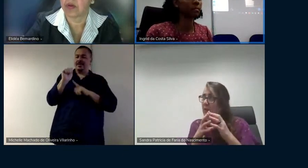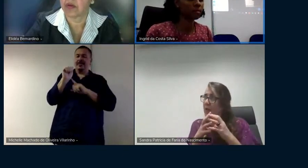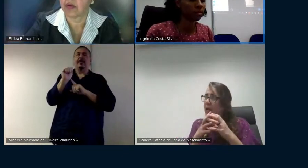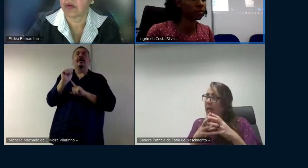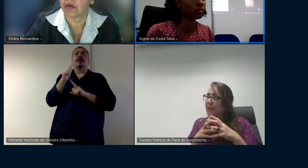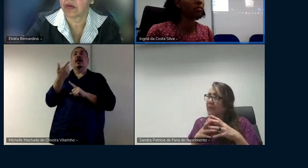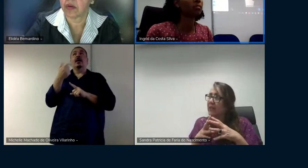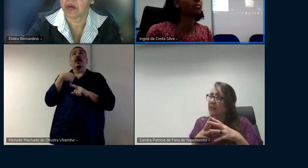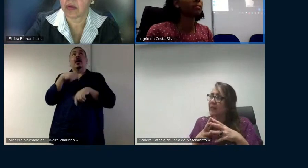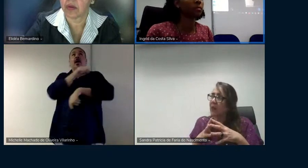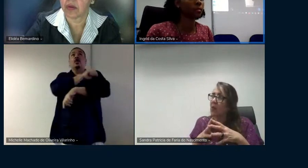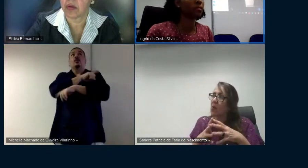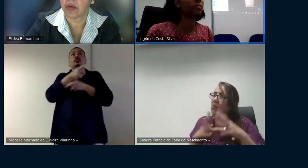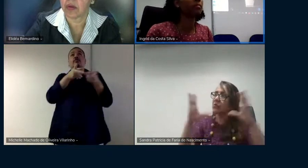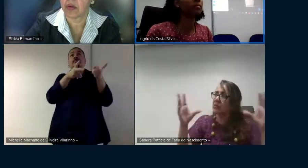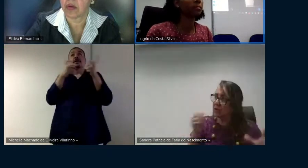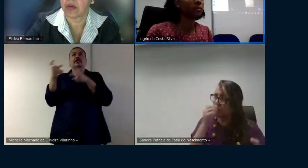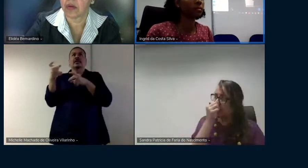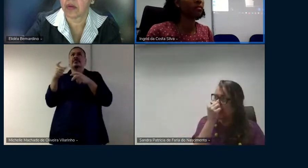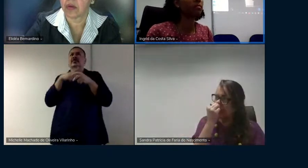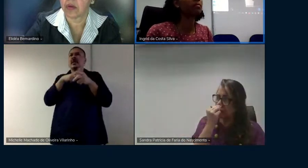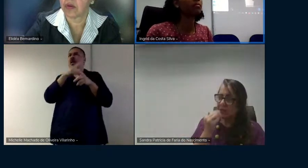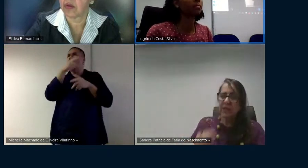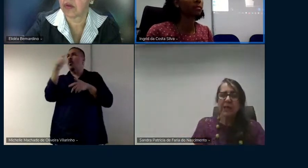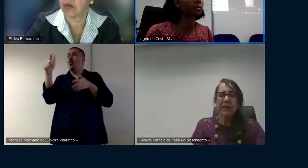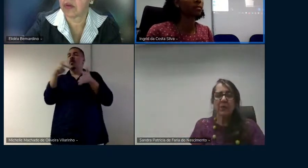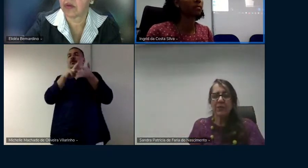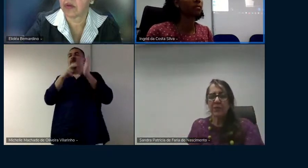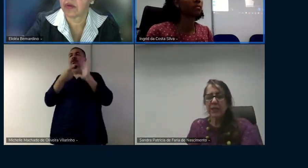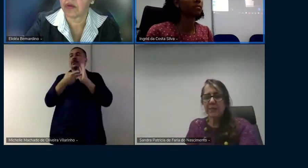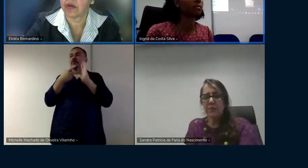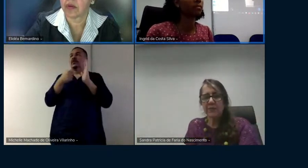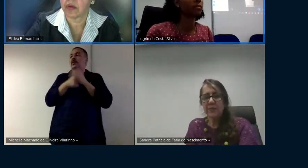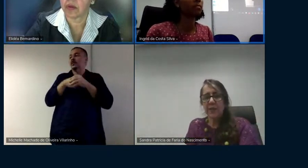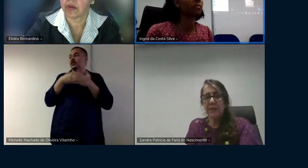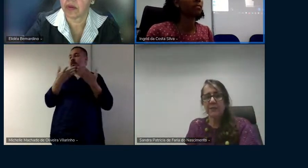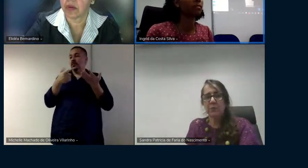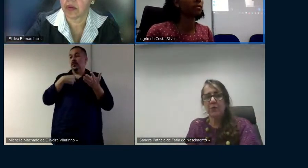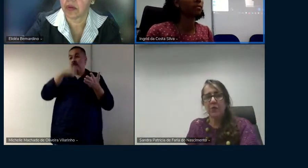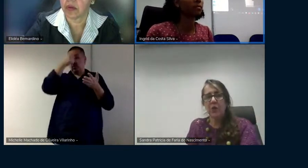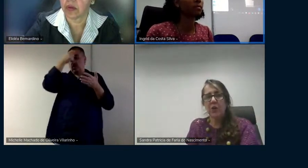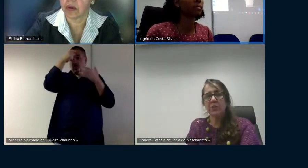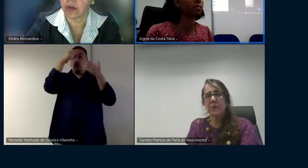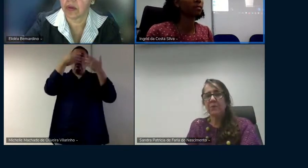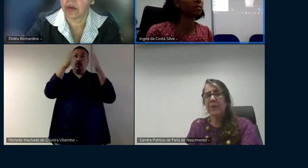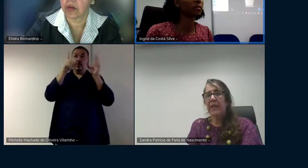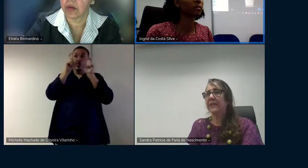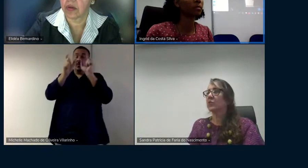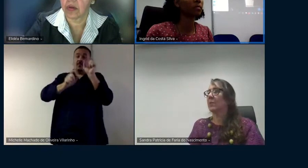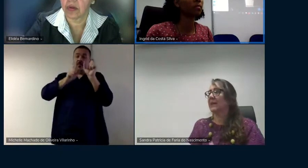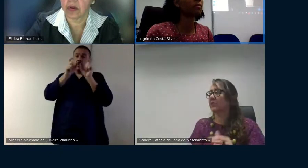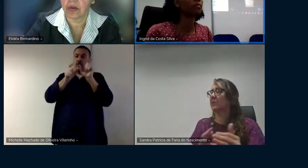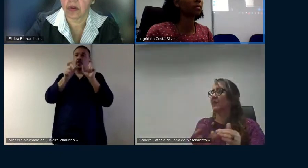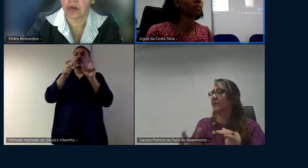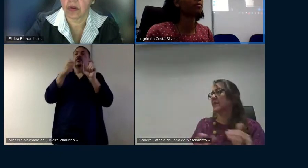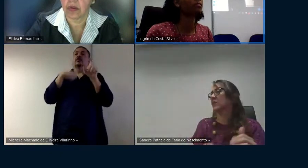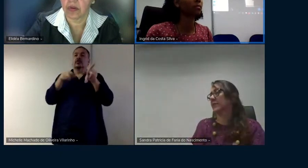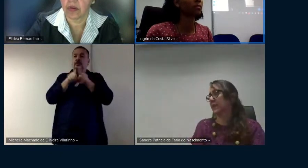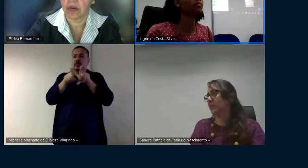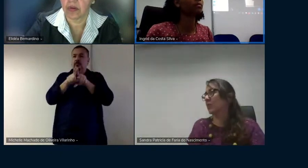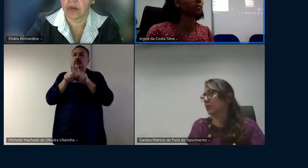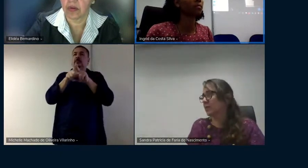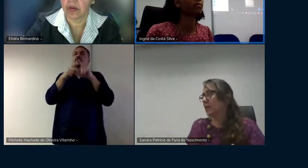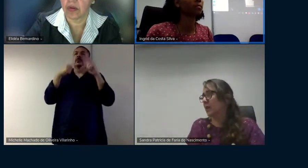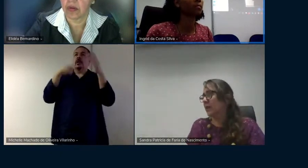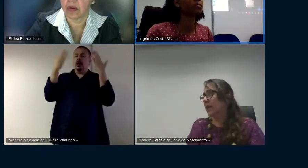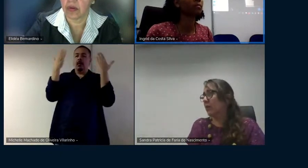começam a ver que tem outros significados e eu acho que nessa consciência hemofológica eles começam também a fazer